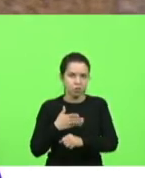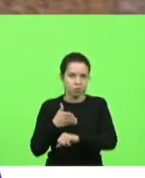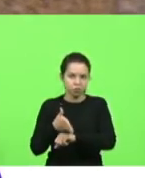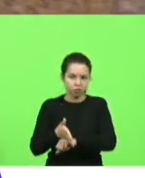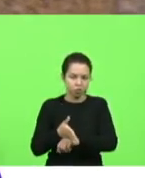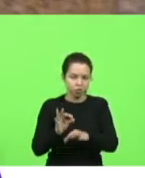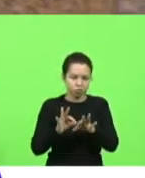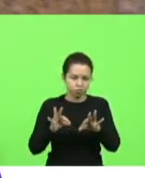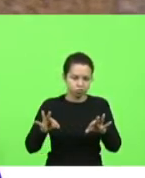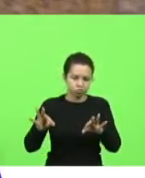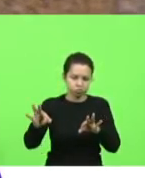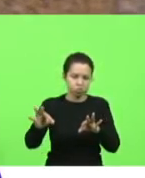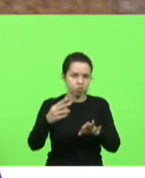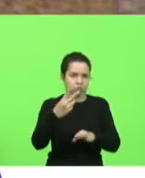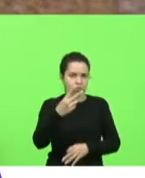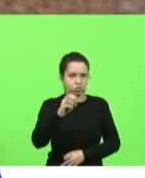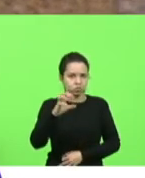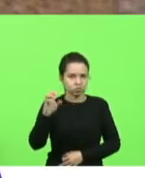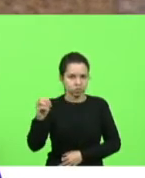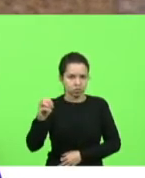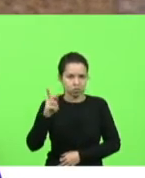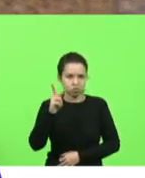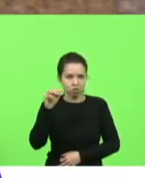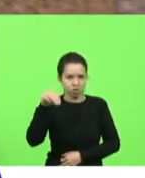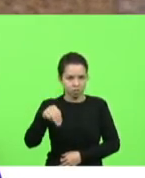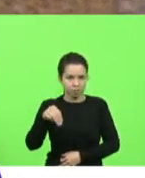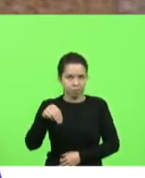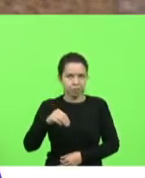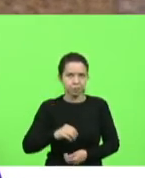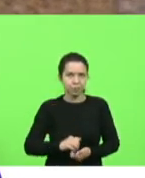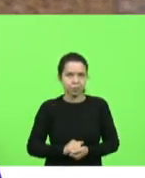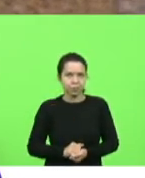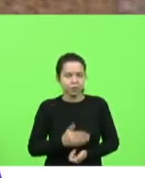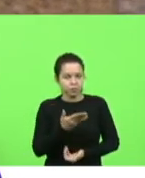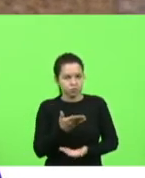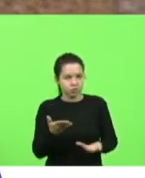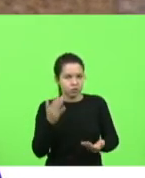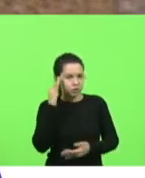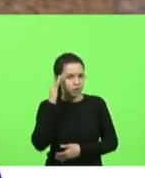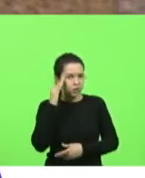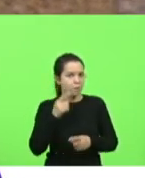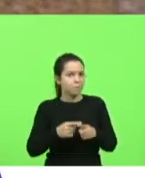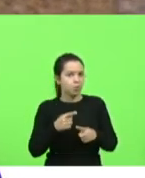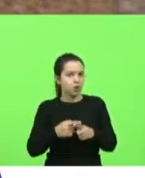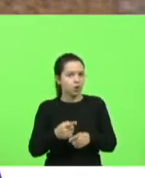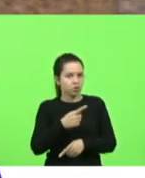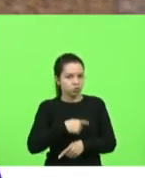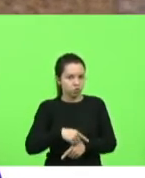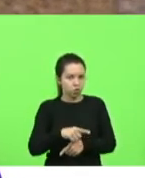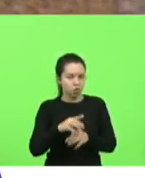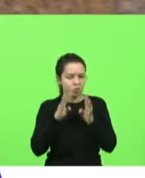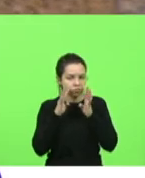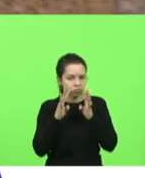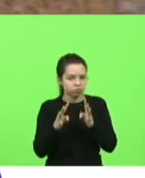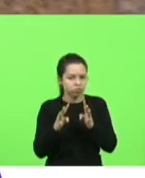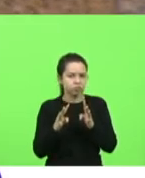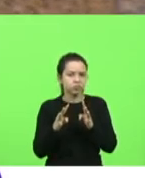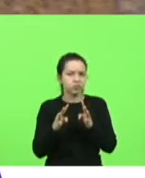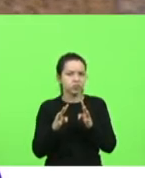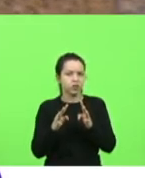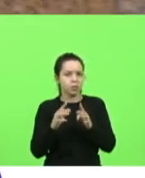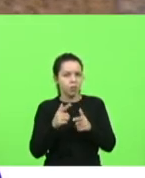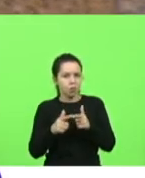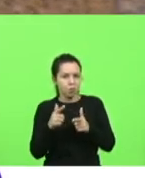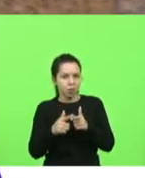raio ali de 200 quilômetros tá São Francisco pra vocês entenderem o porquê que nós olhamos ali situações como